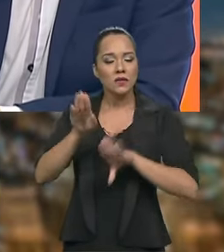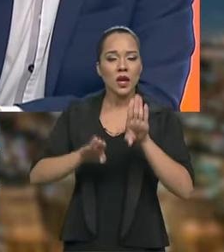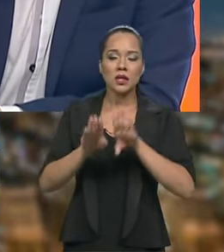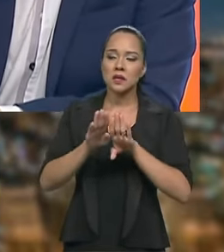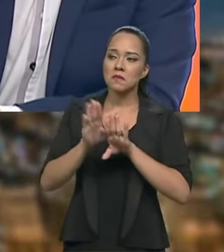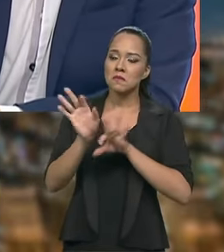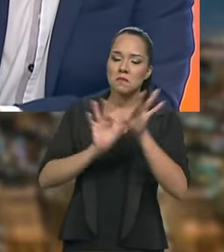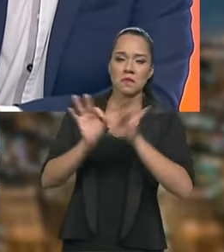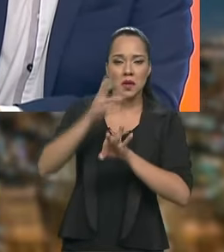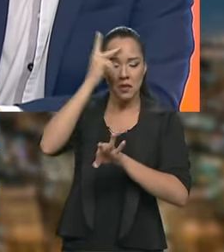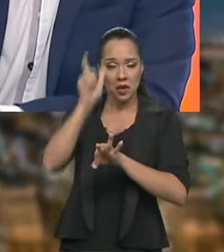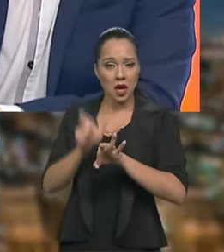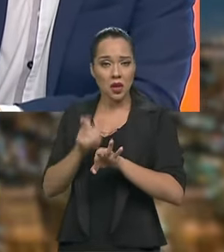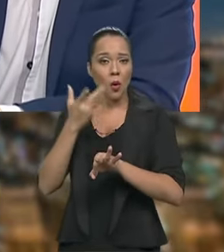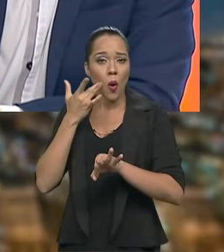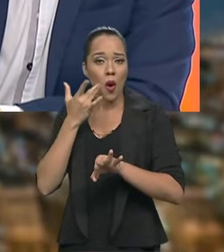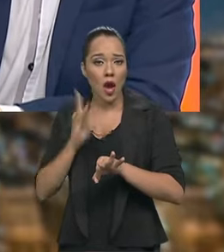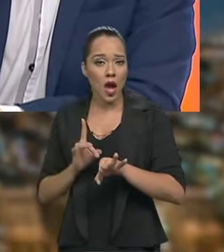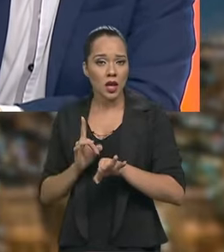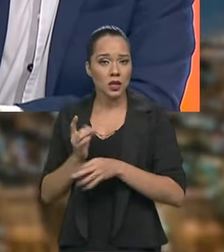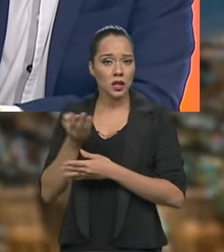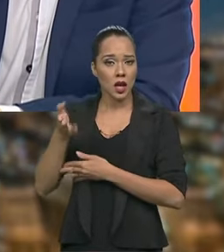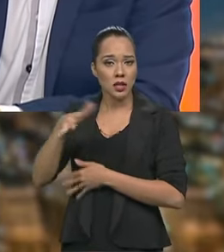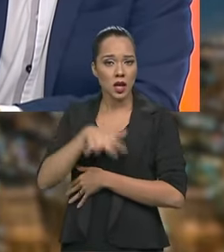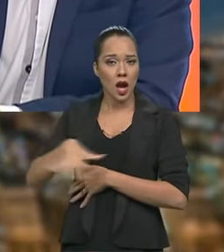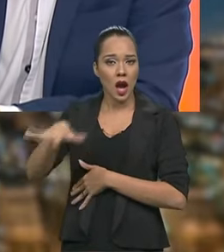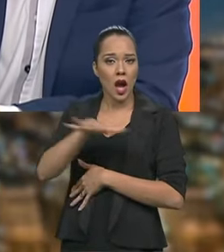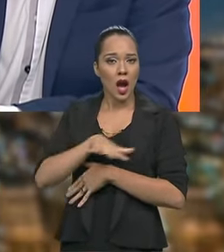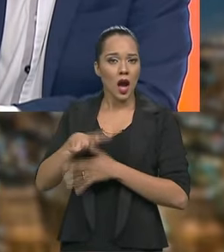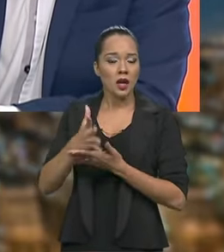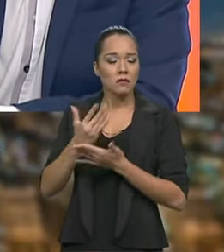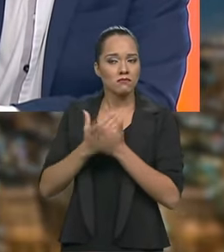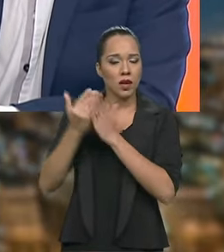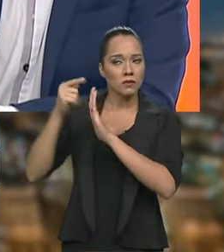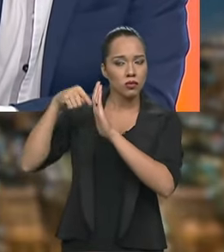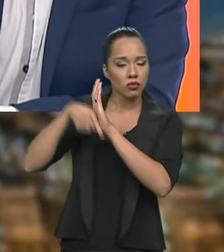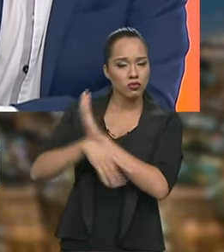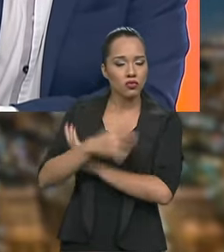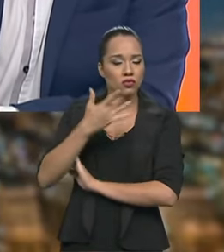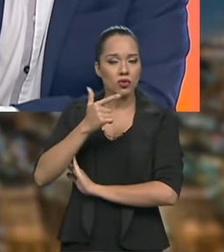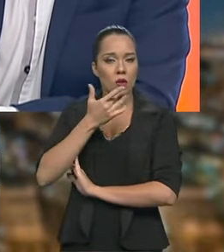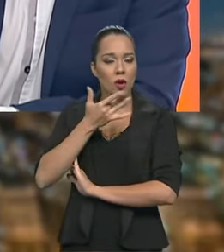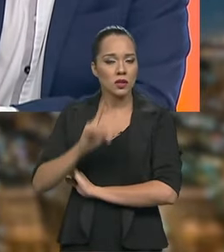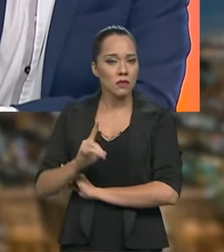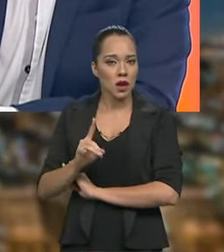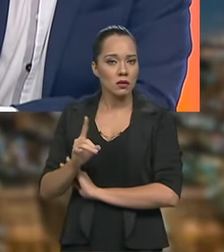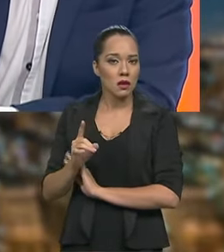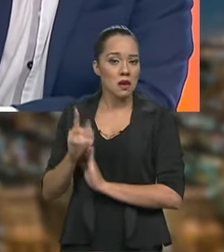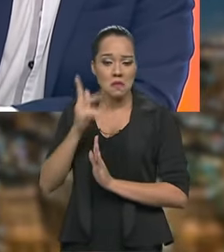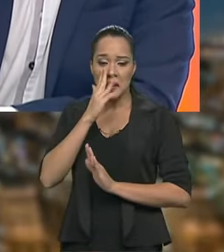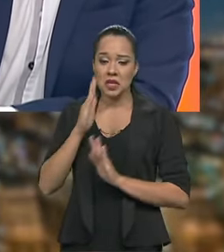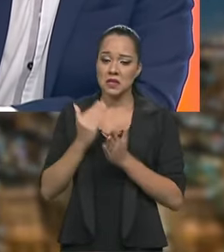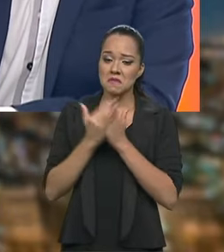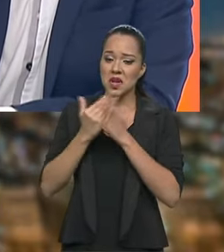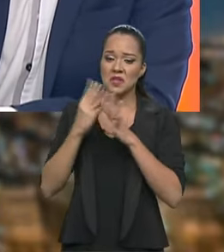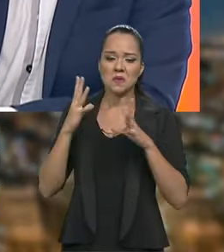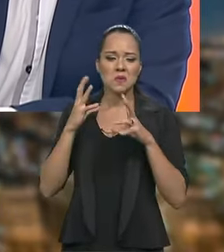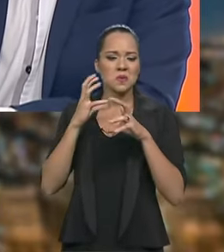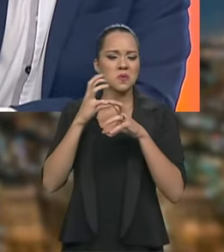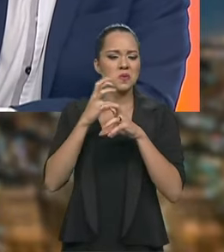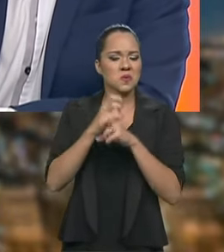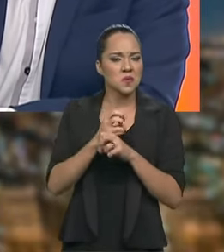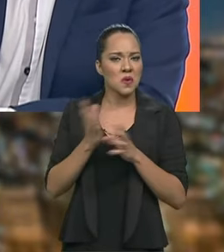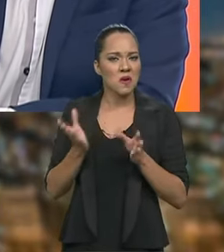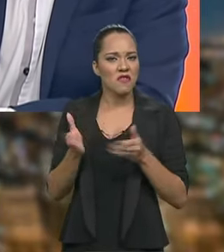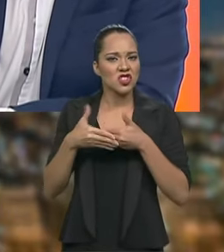construída para quem não vive esse mundo de forma mais profunda, uma imagem um pouco mais obscura. E